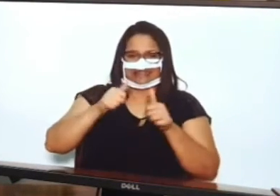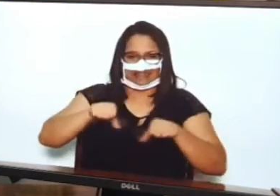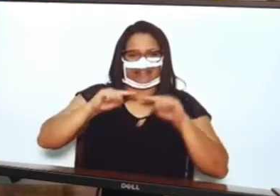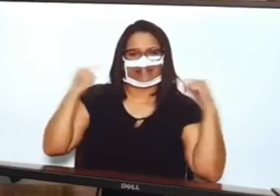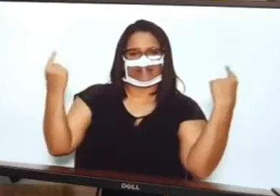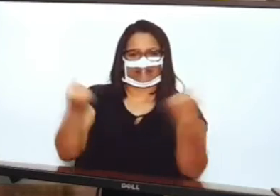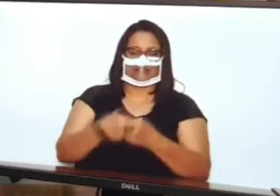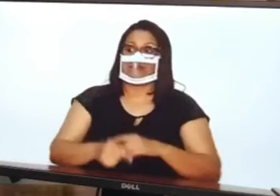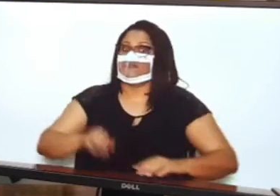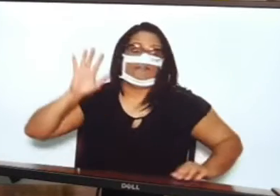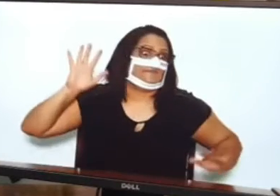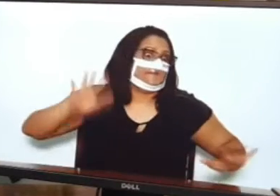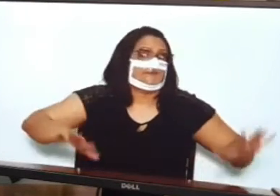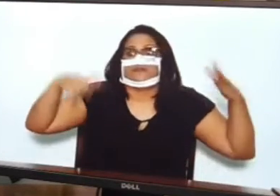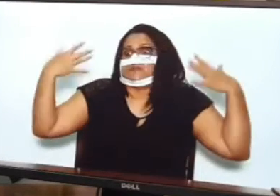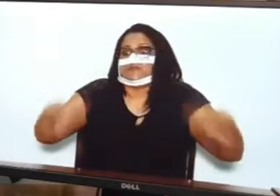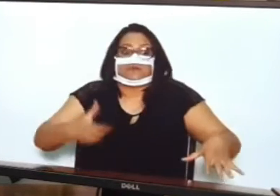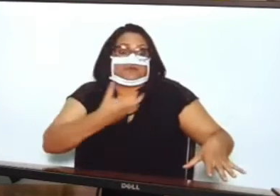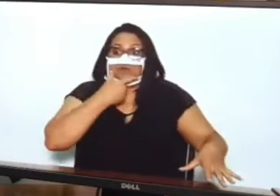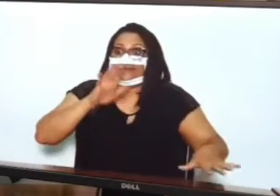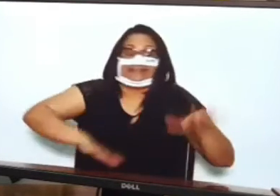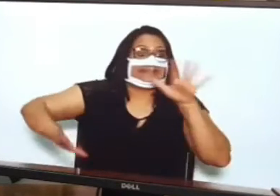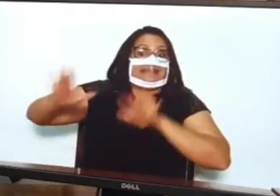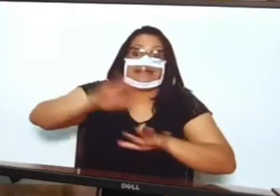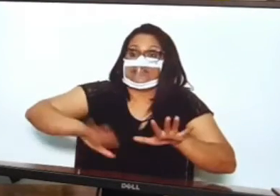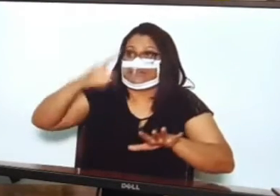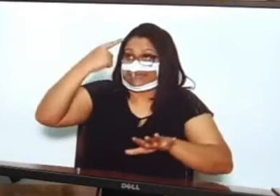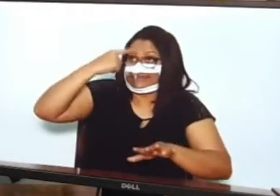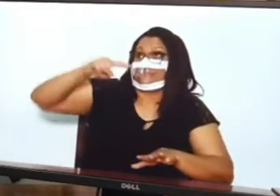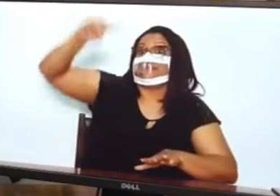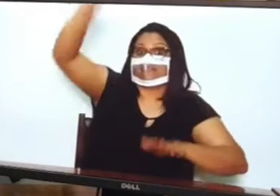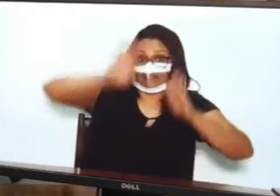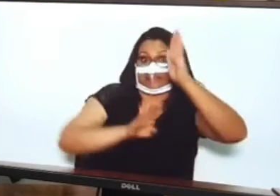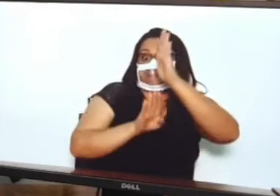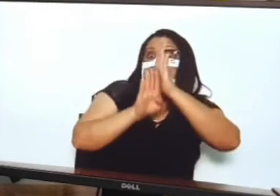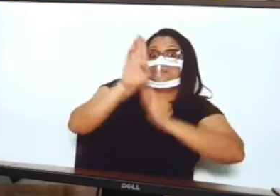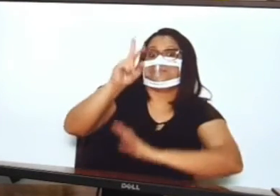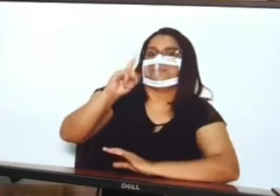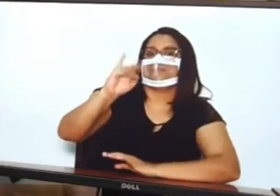que ponto nós chegamos, o pico é semana que veio, o pico é não sei quando, o pico é não sei quando,